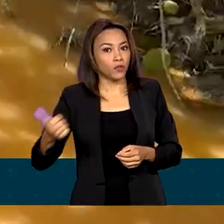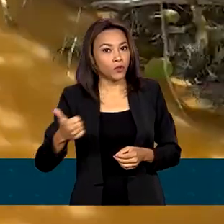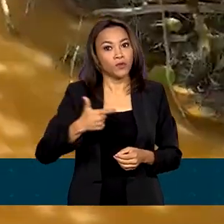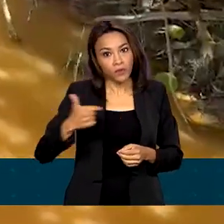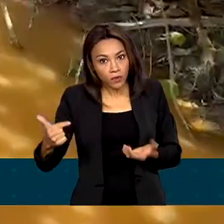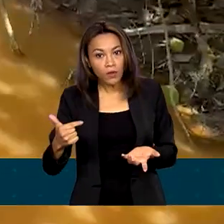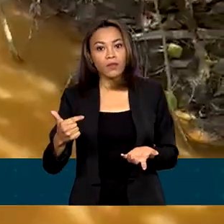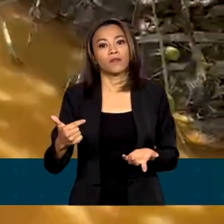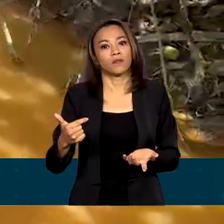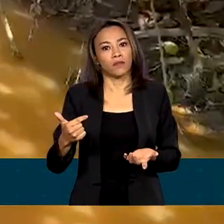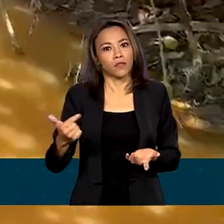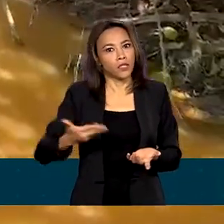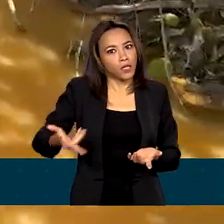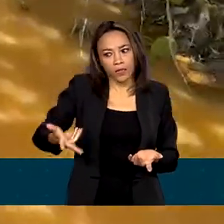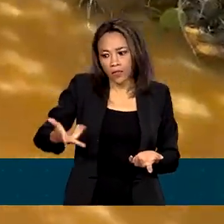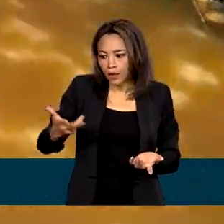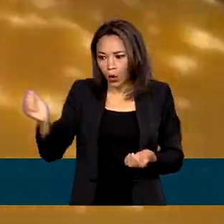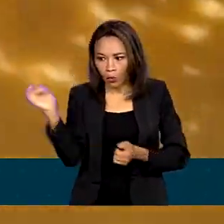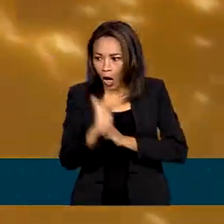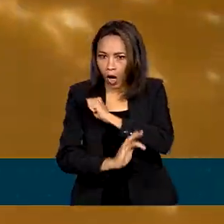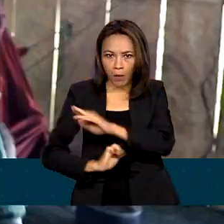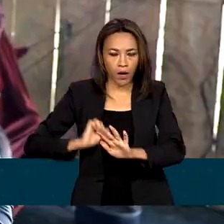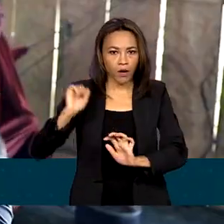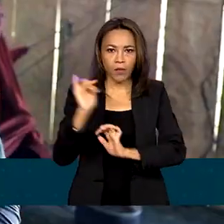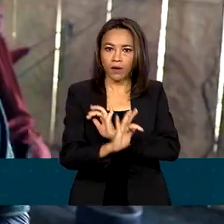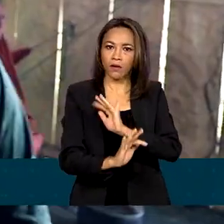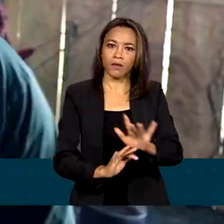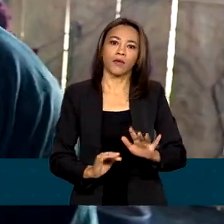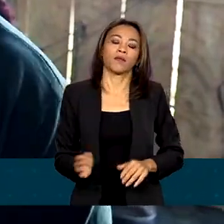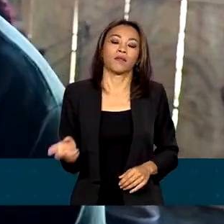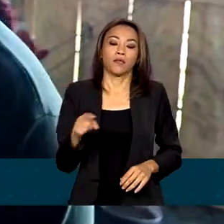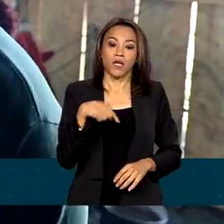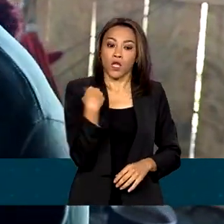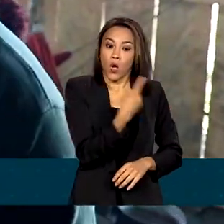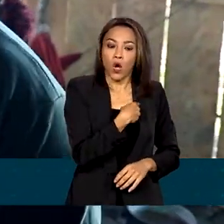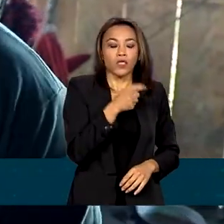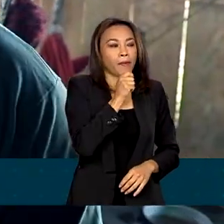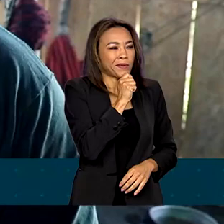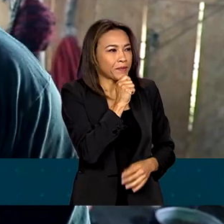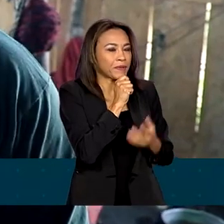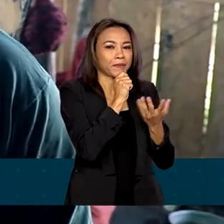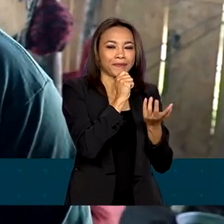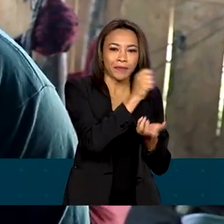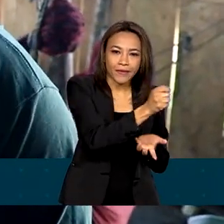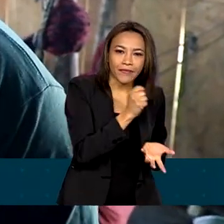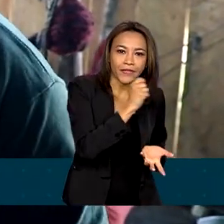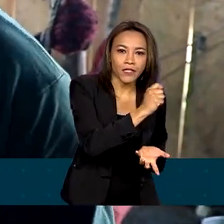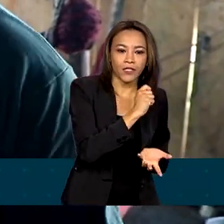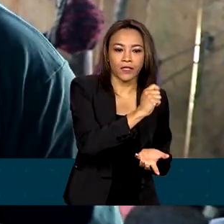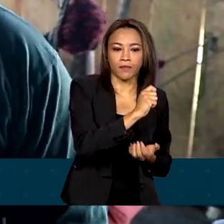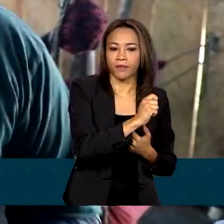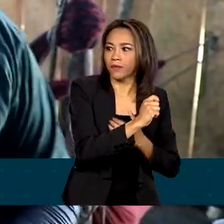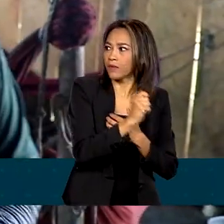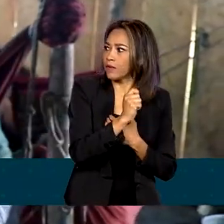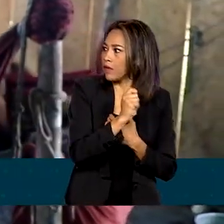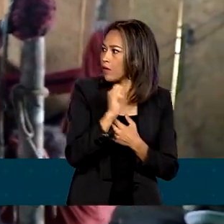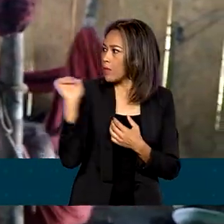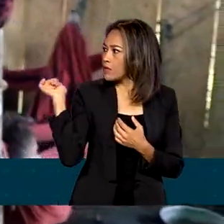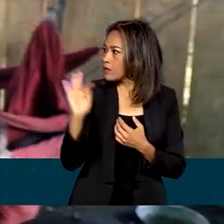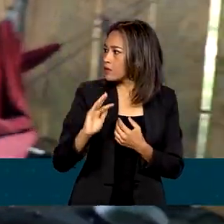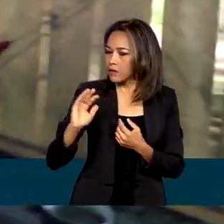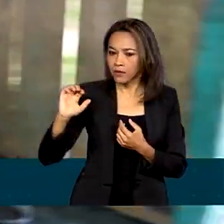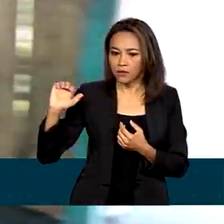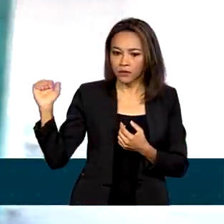Que acelerou bastante. Enquanto nossa equipe conversa com o líder indígena, começa uma correria.